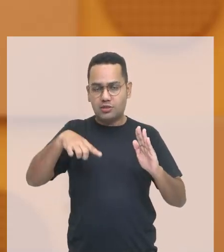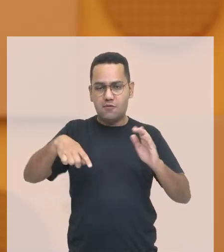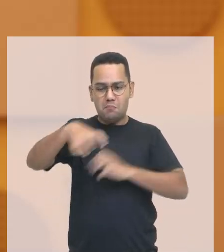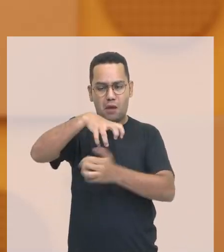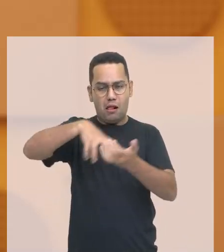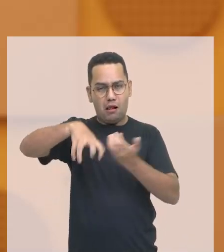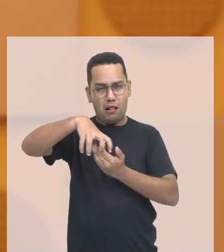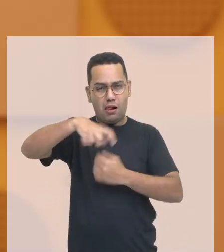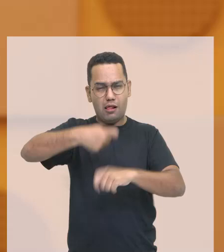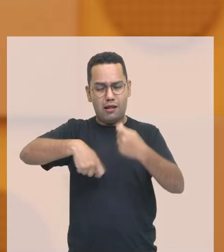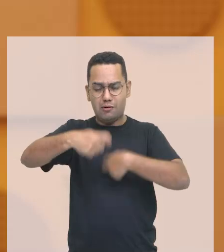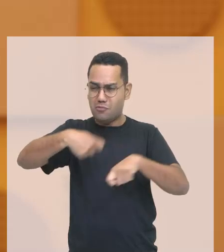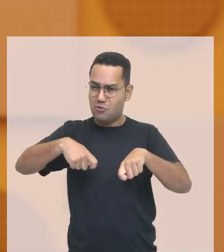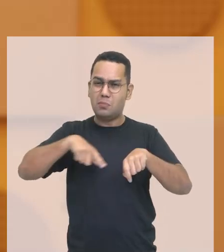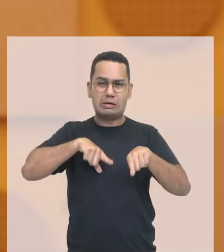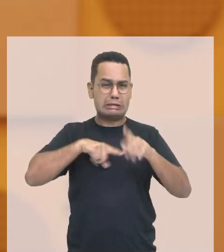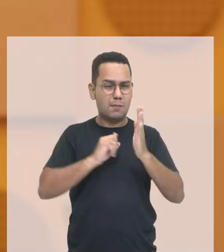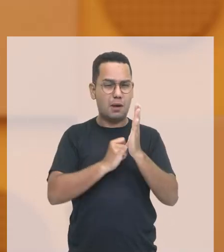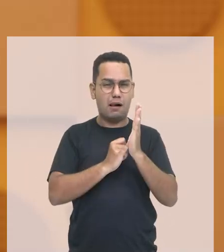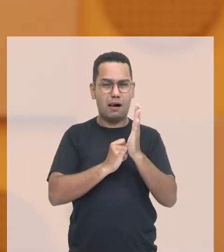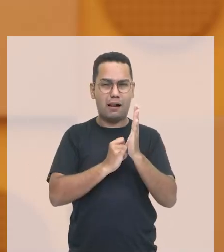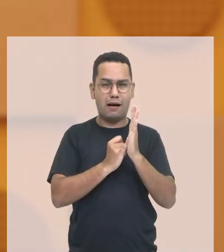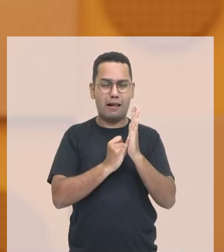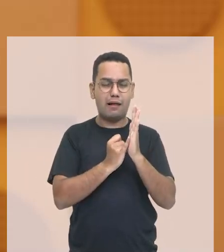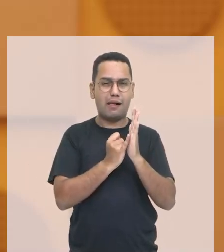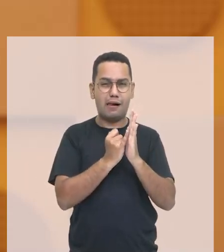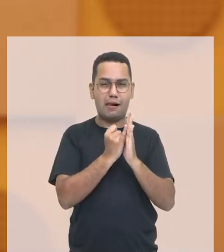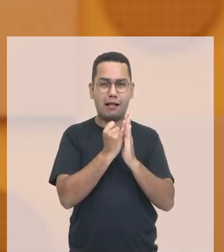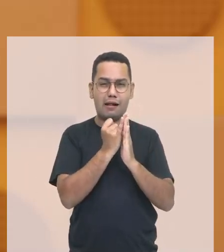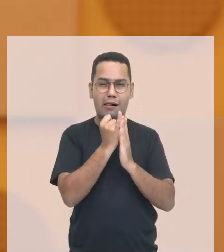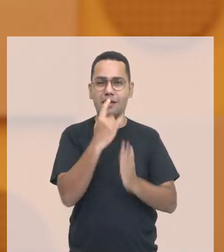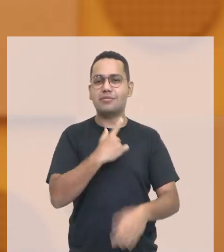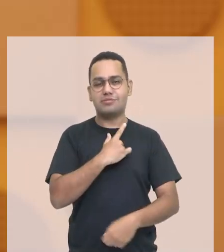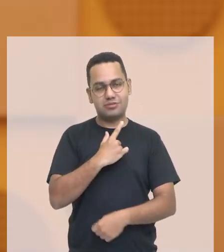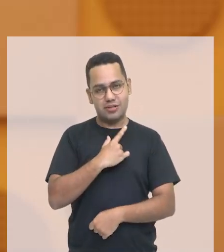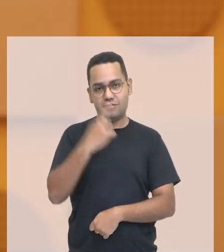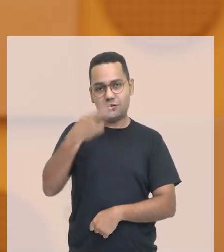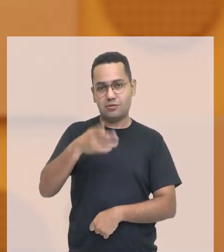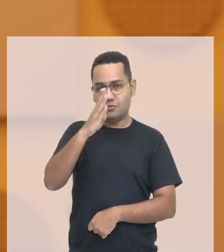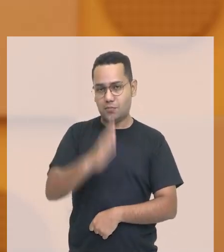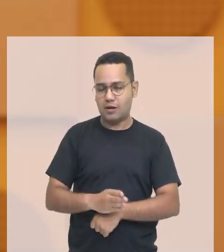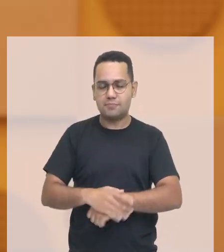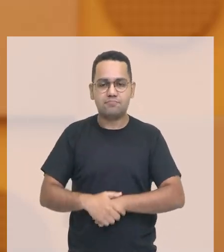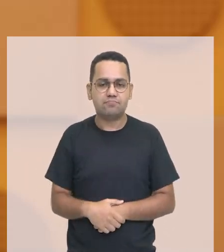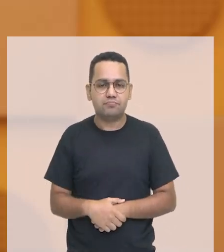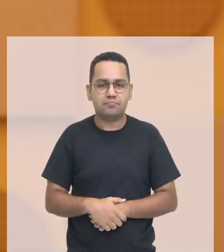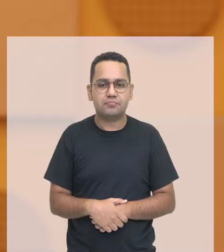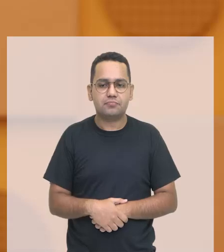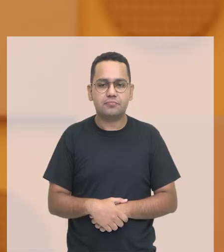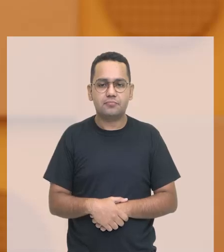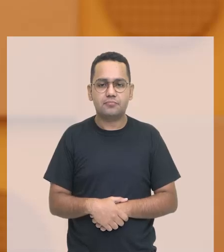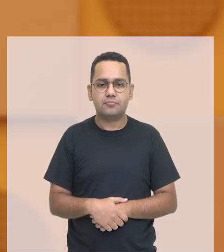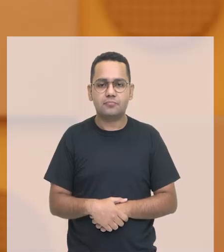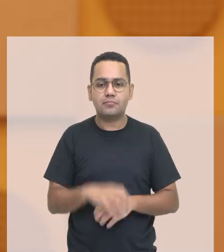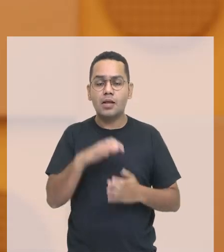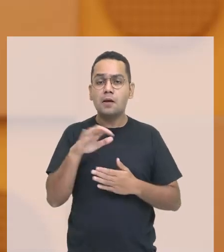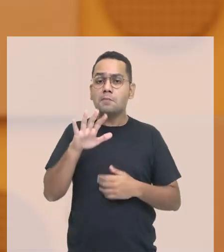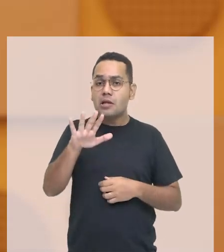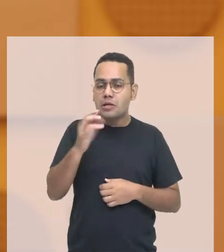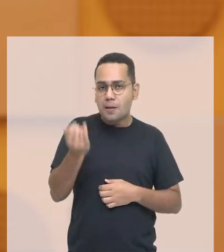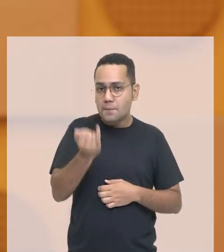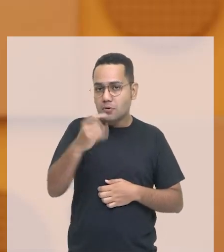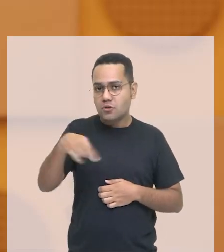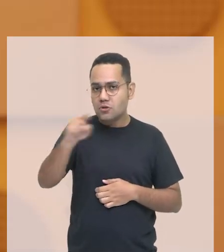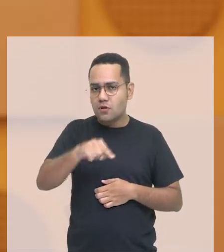inflação galopante aqui no governo brasileiro. E isso é muito interessante que a gente frisar porque o governo de José